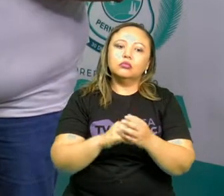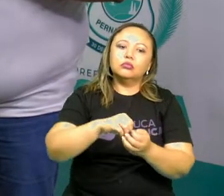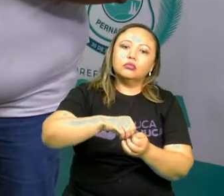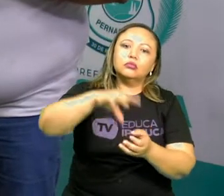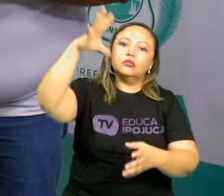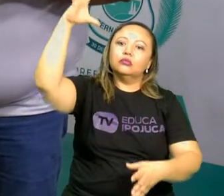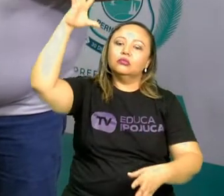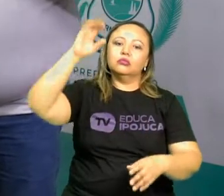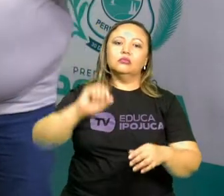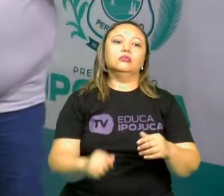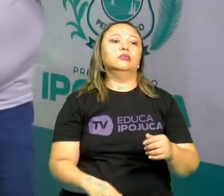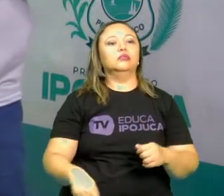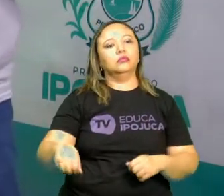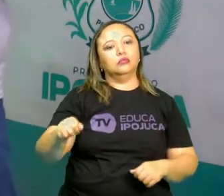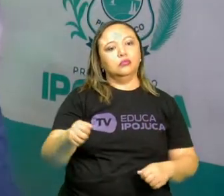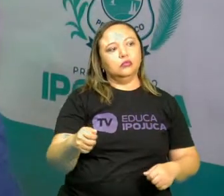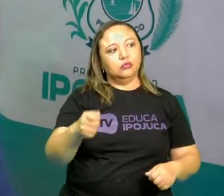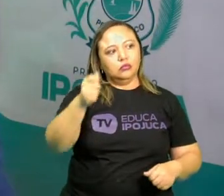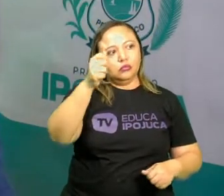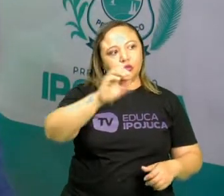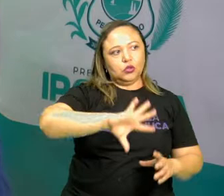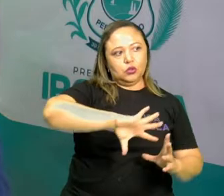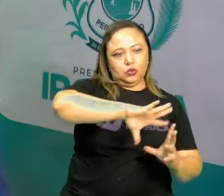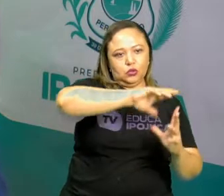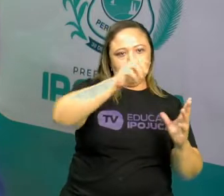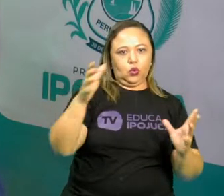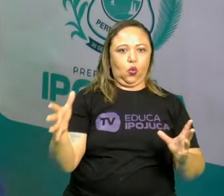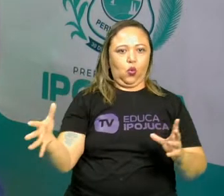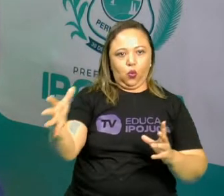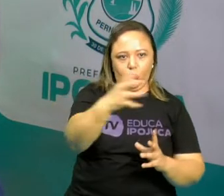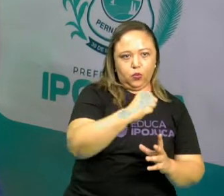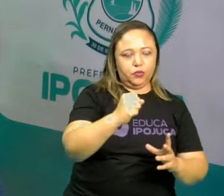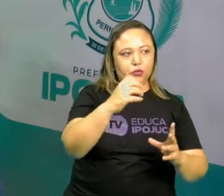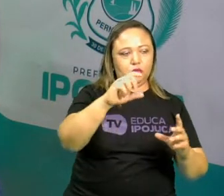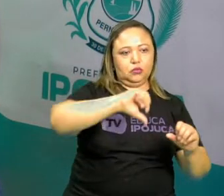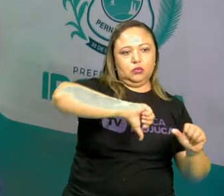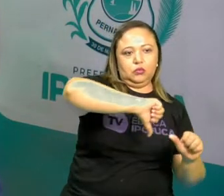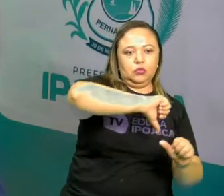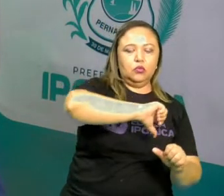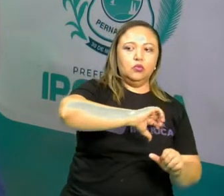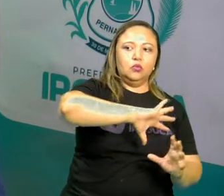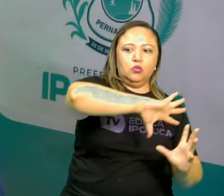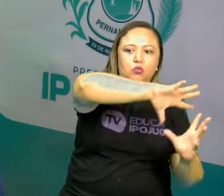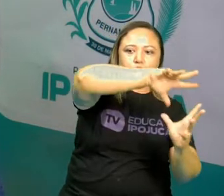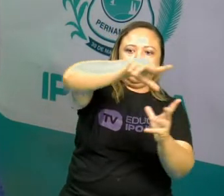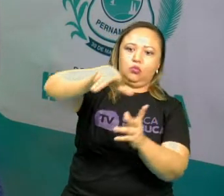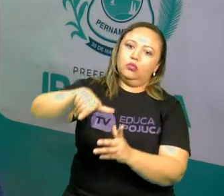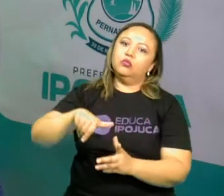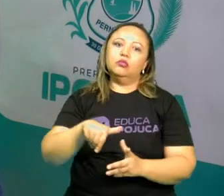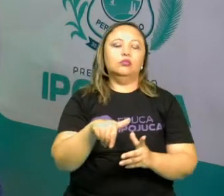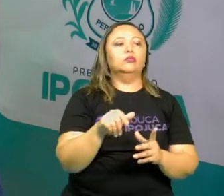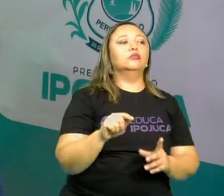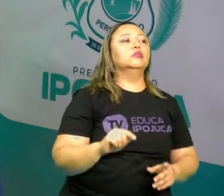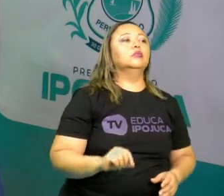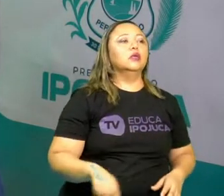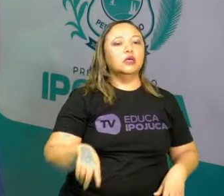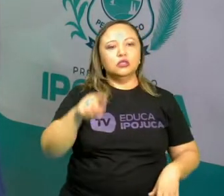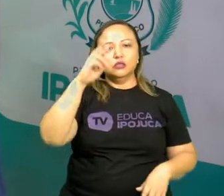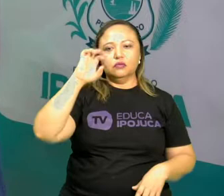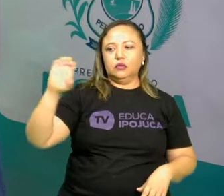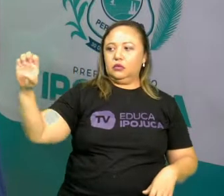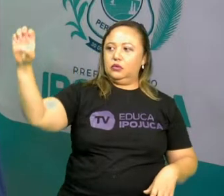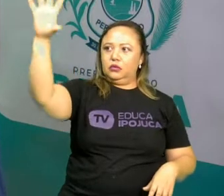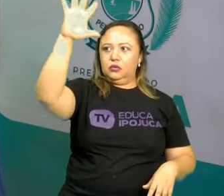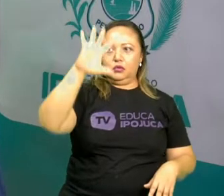econômico no mundo. Aí você vê a importância que o continente europeu tem no processo de construção